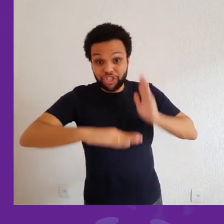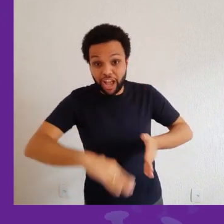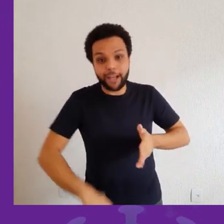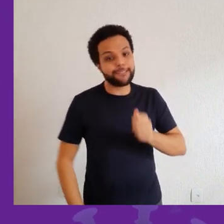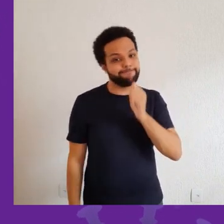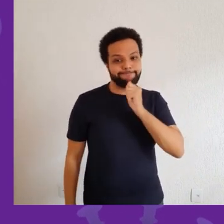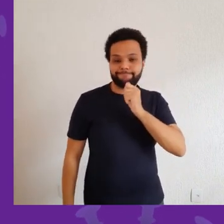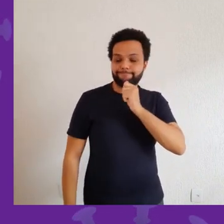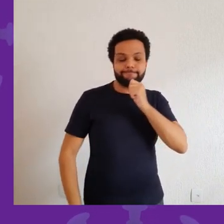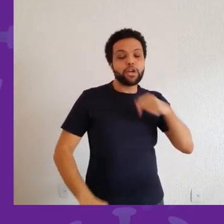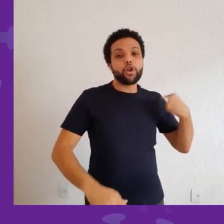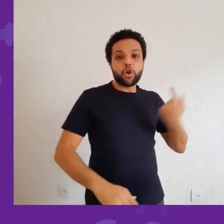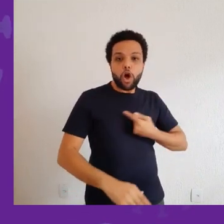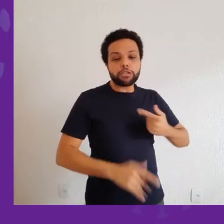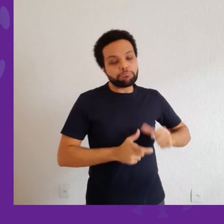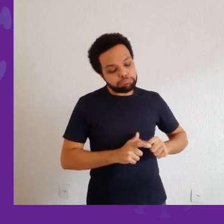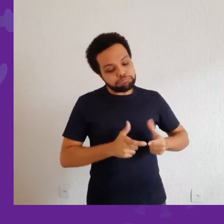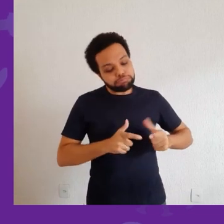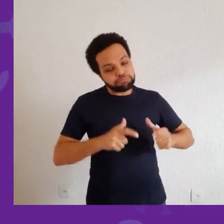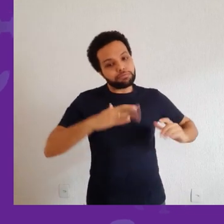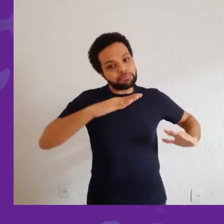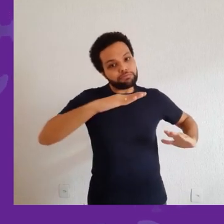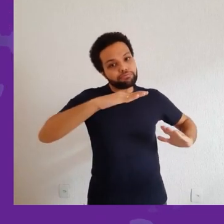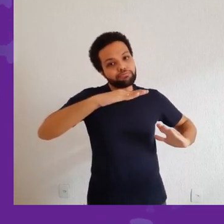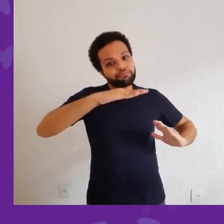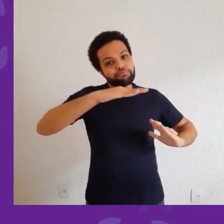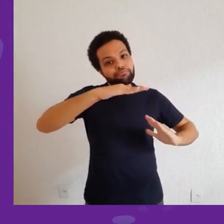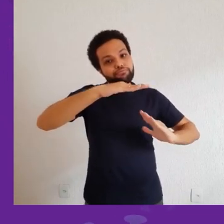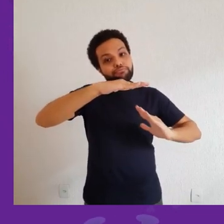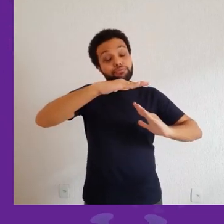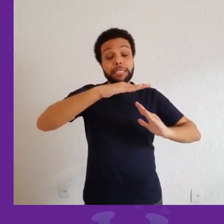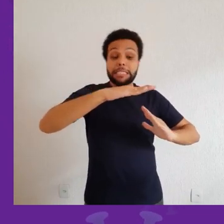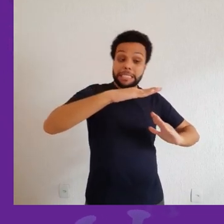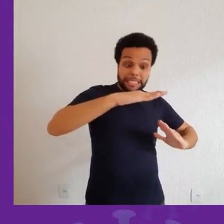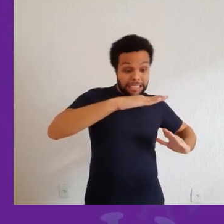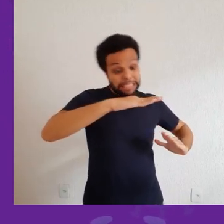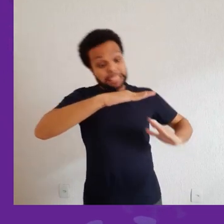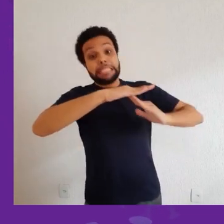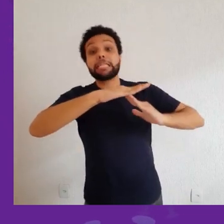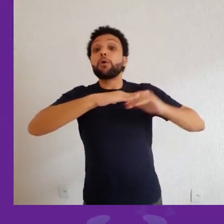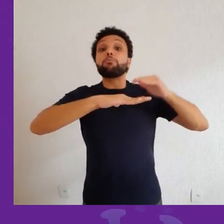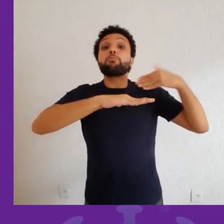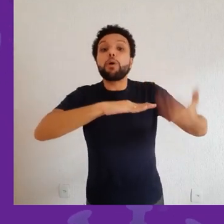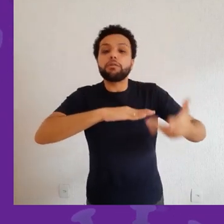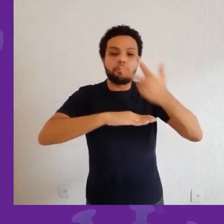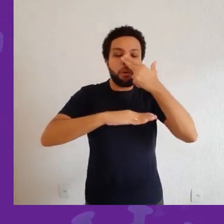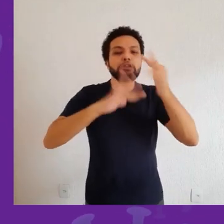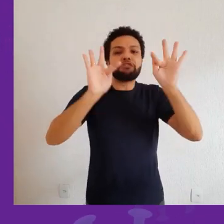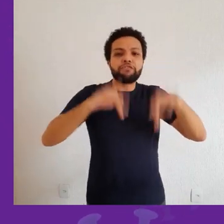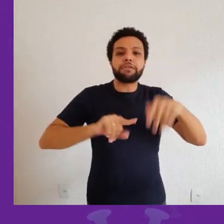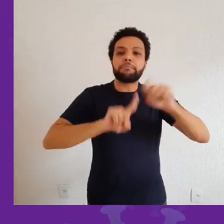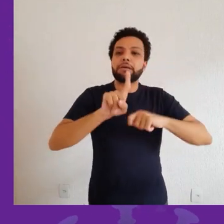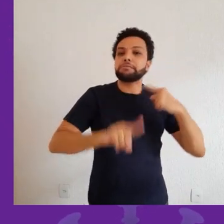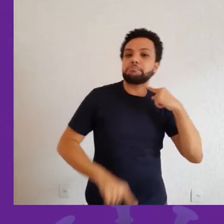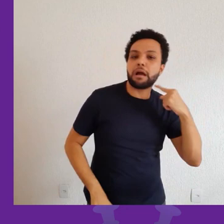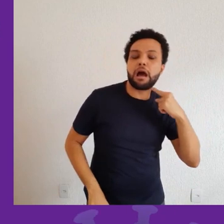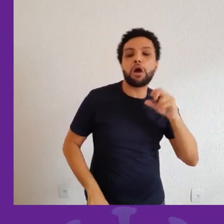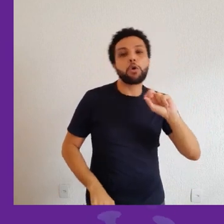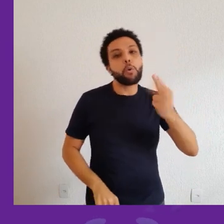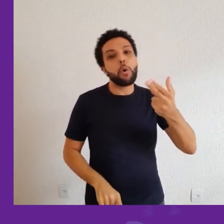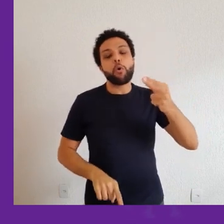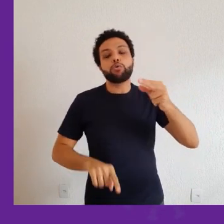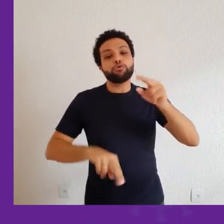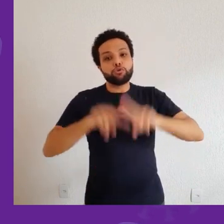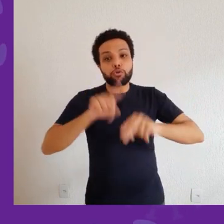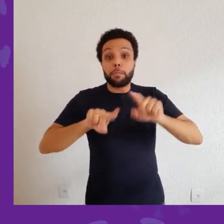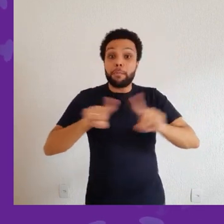Nós ainda estamos em ascensão na curva. Talvez a gente vá chegar nesse pico agora, fim de maio, junho, mas ainda não dá para ter